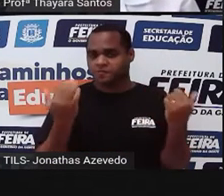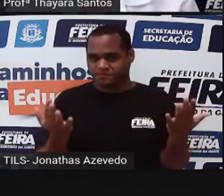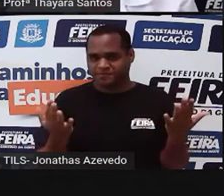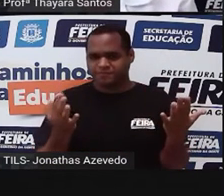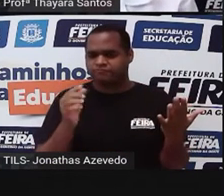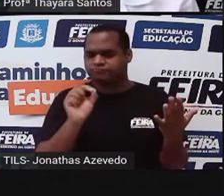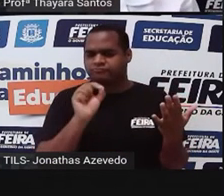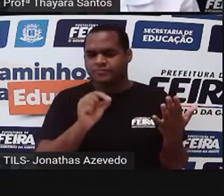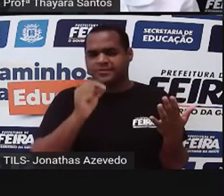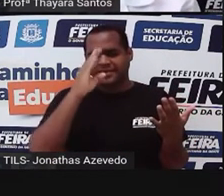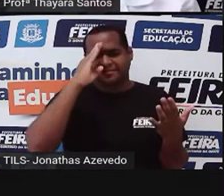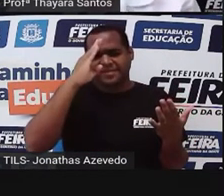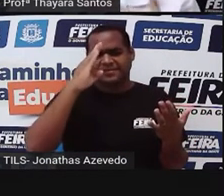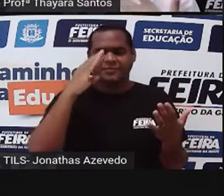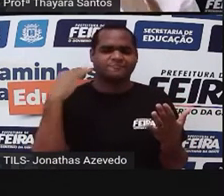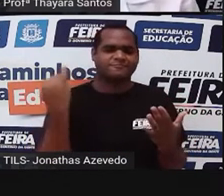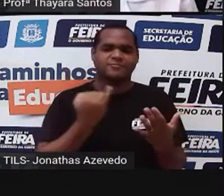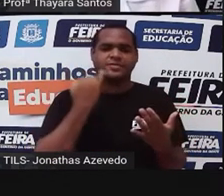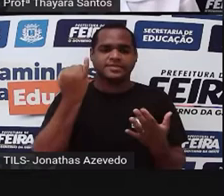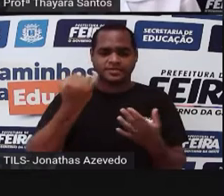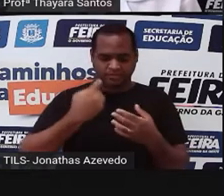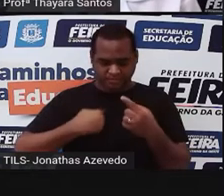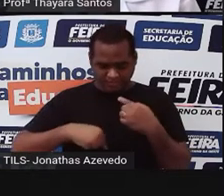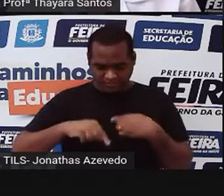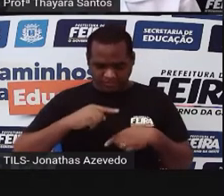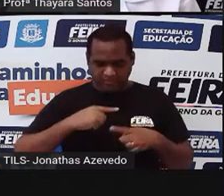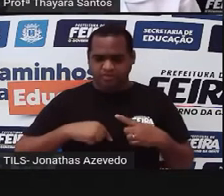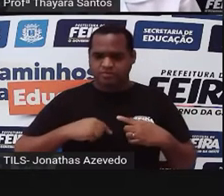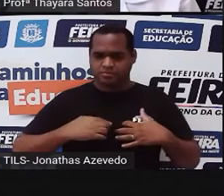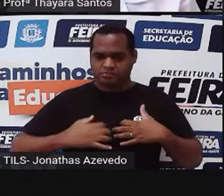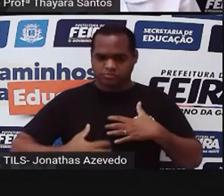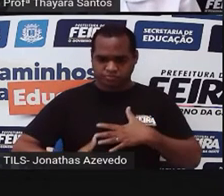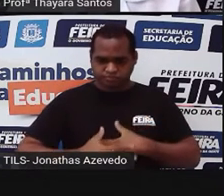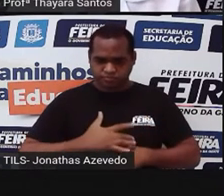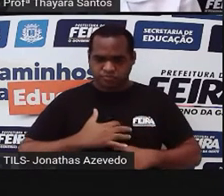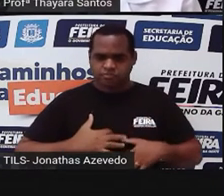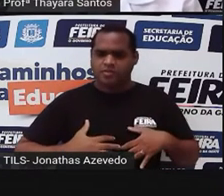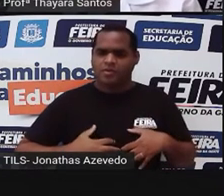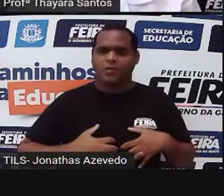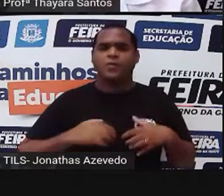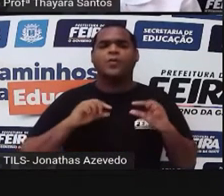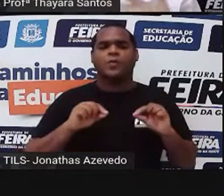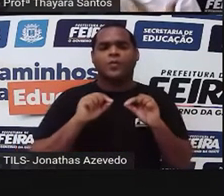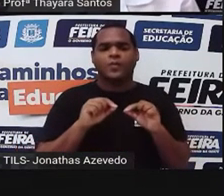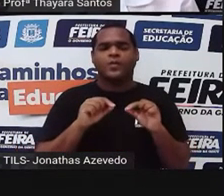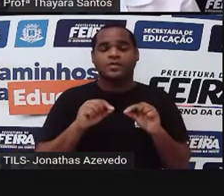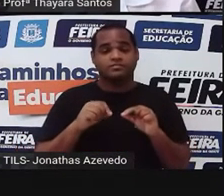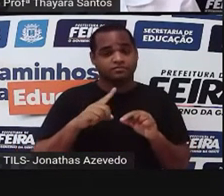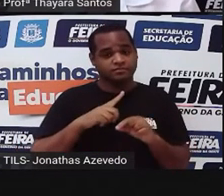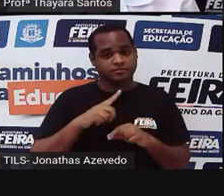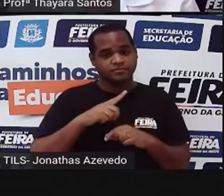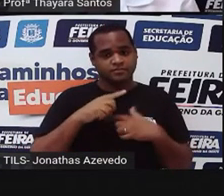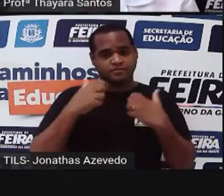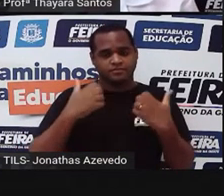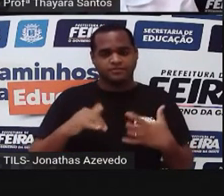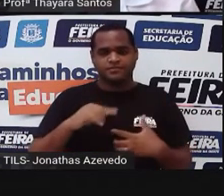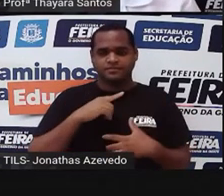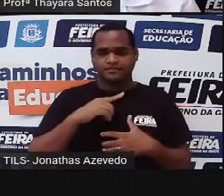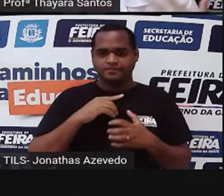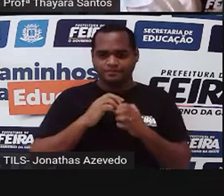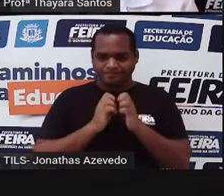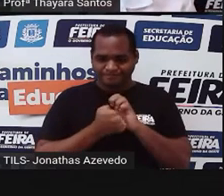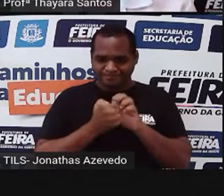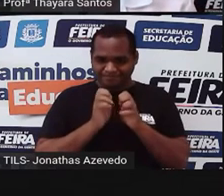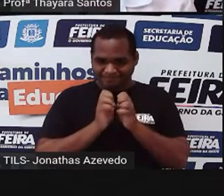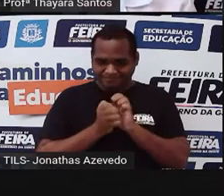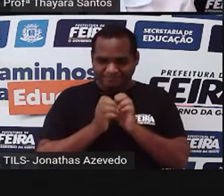qual é a função desse sistema digestório? O sistema digestório, ele tem a função de realizar o processamento dos alimentos que a